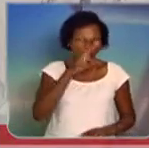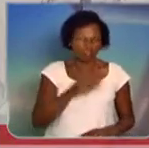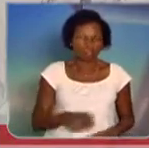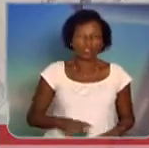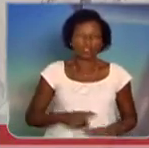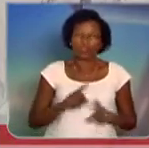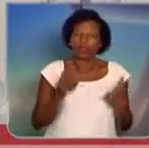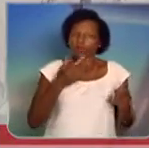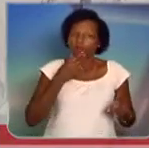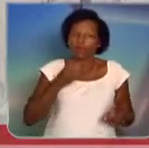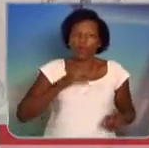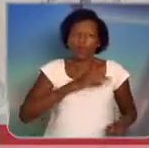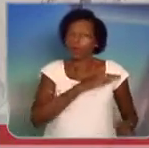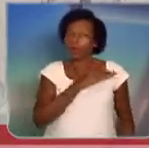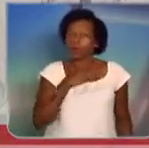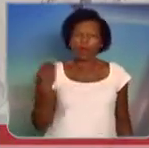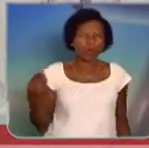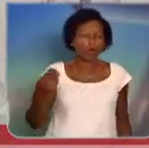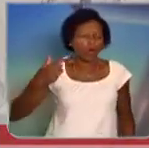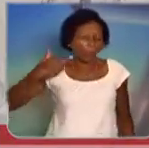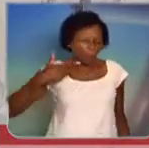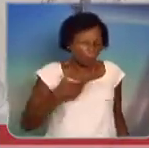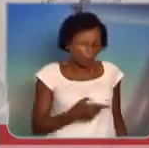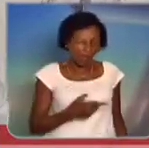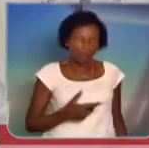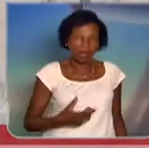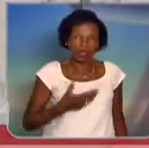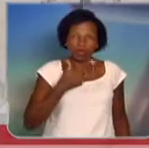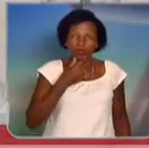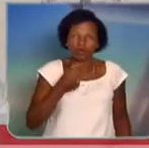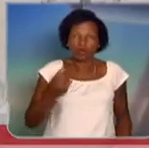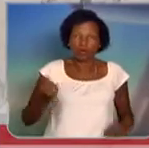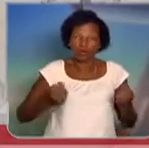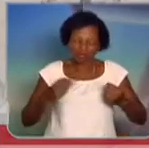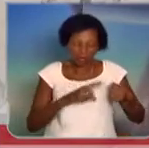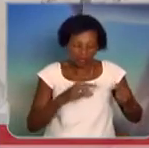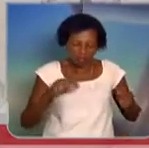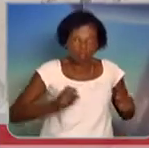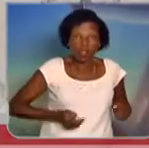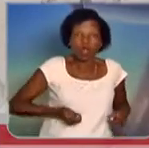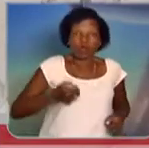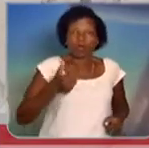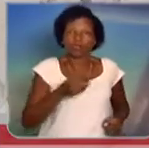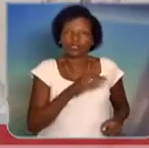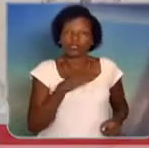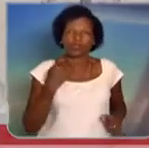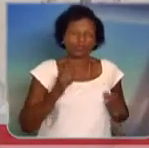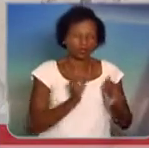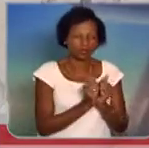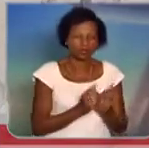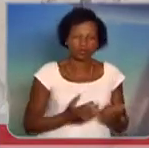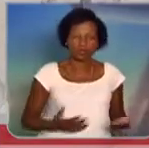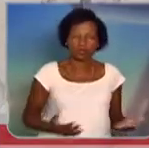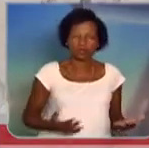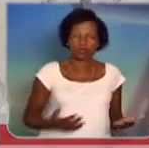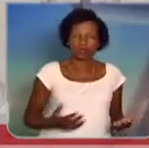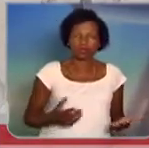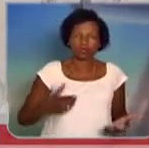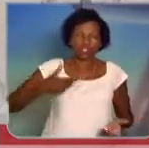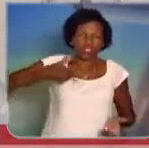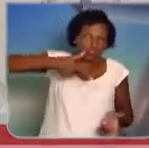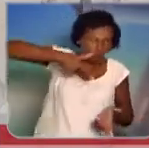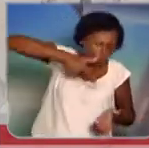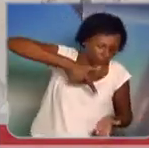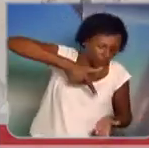fuzil. Inclusive um cidadão que está descendo do carro quase é morto junto com ele. E eles vão lá no chão e dão vários tiros na cabeça do indivíduo de tiros de